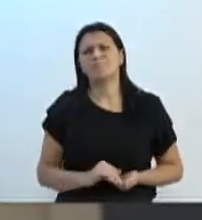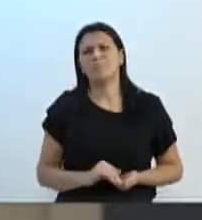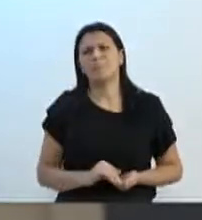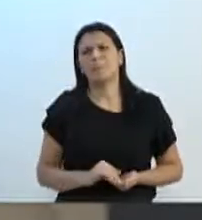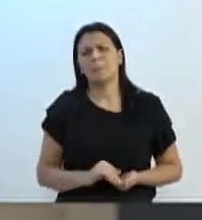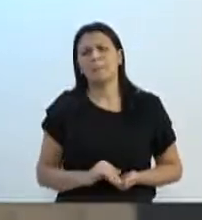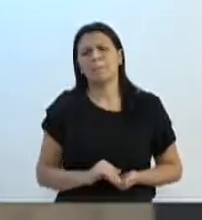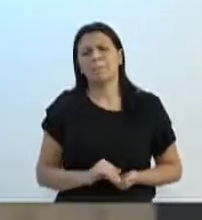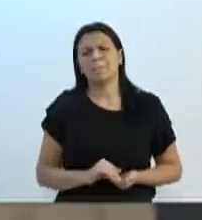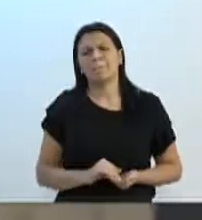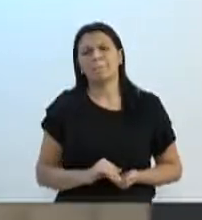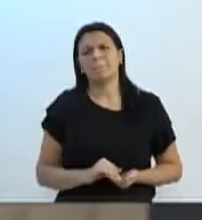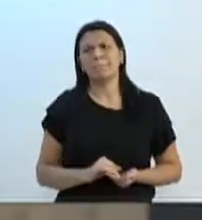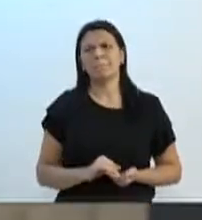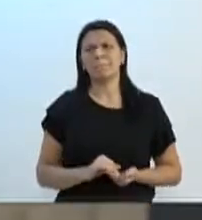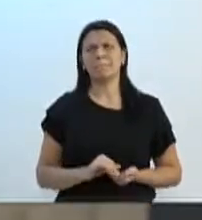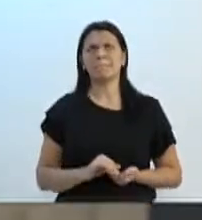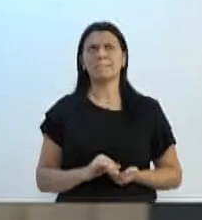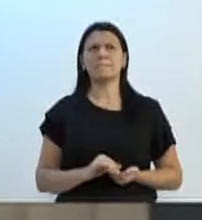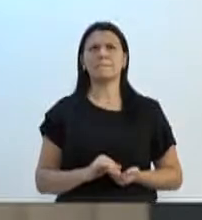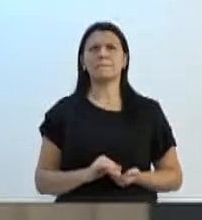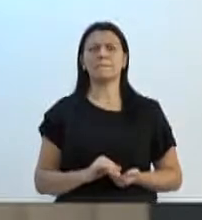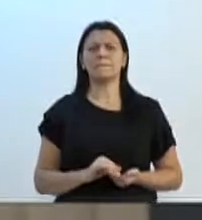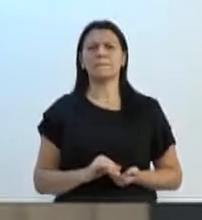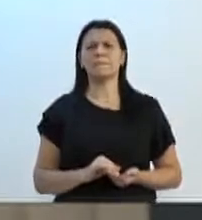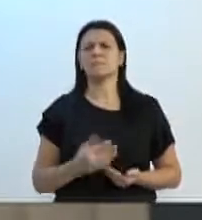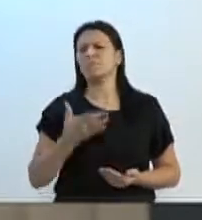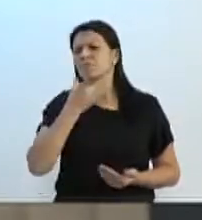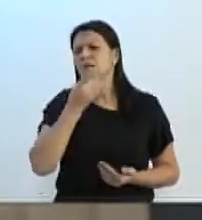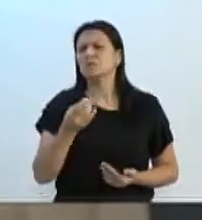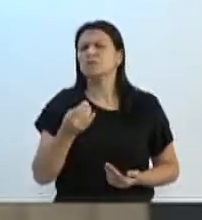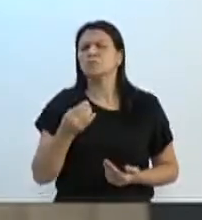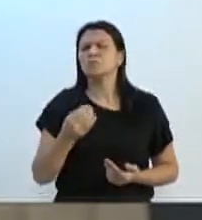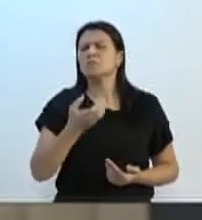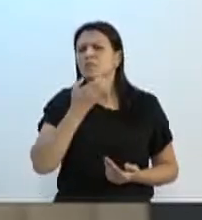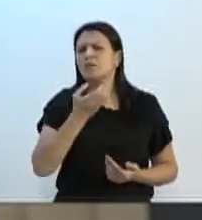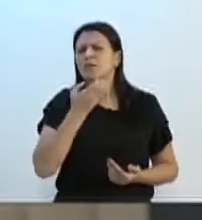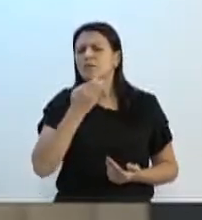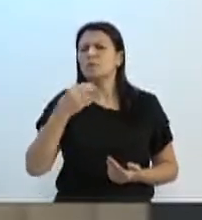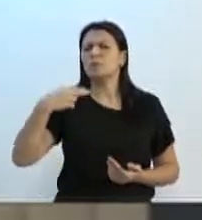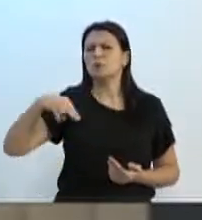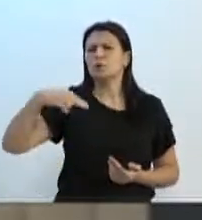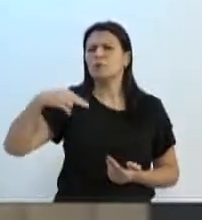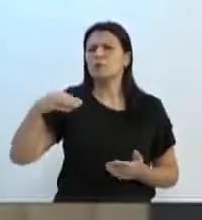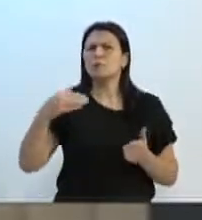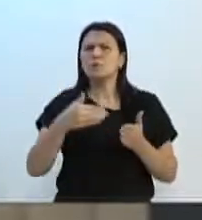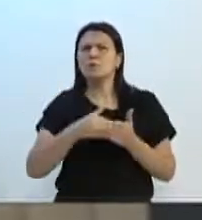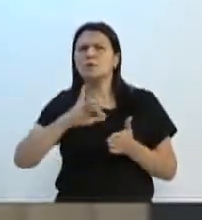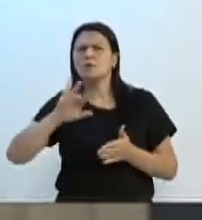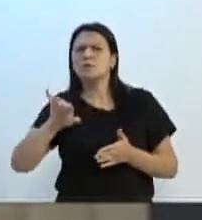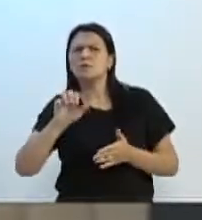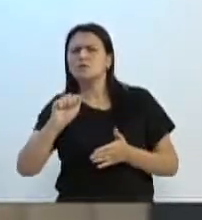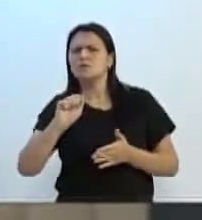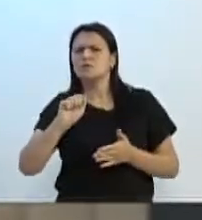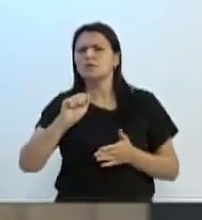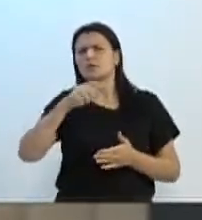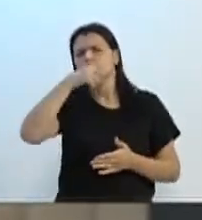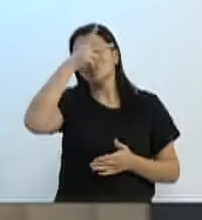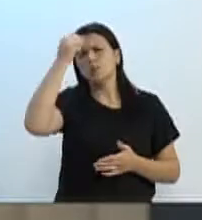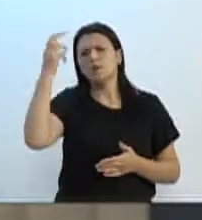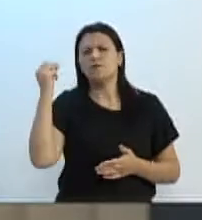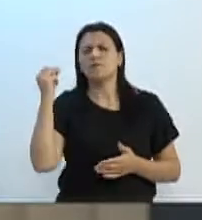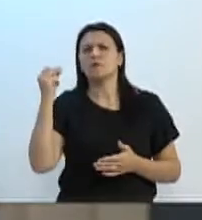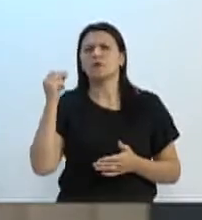Recentemente, se não me engano, dezembro, novembro, até janeiro, o prefeito andou desfilando na